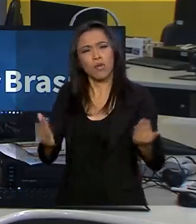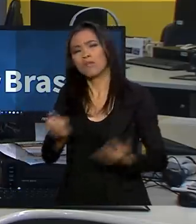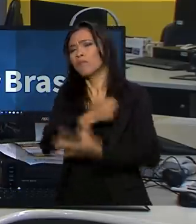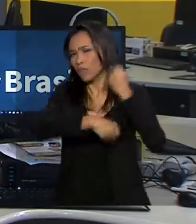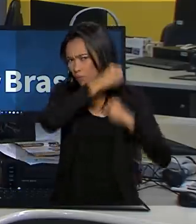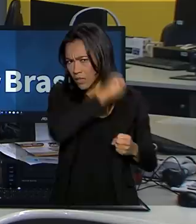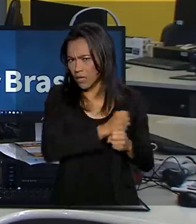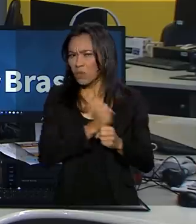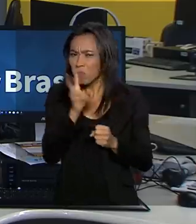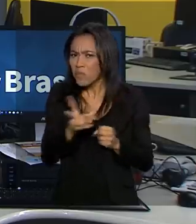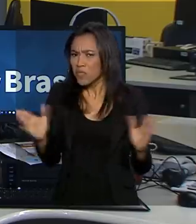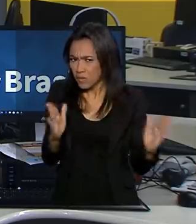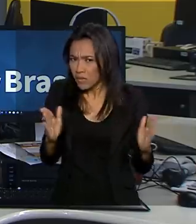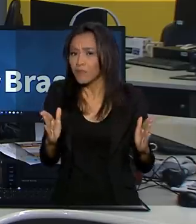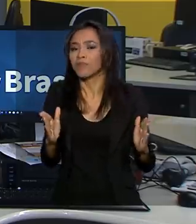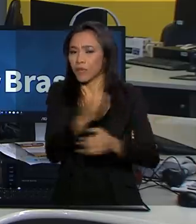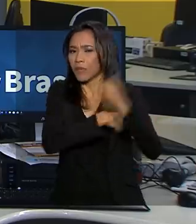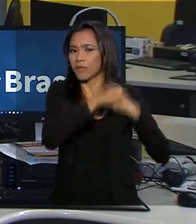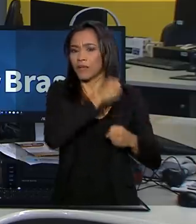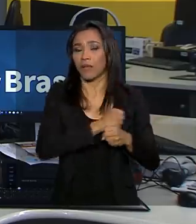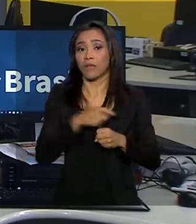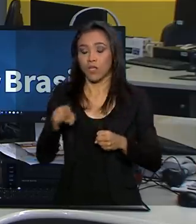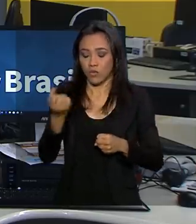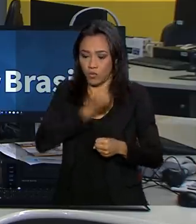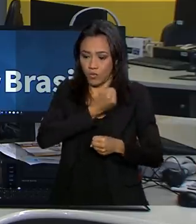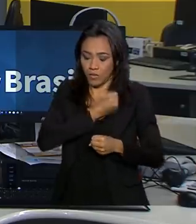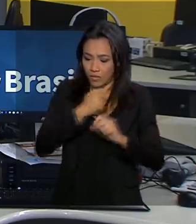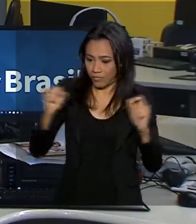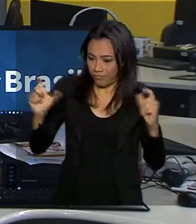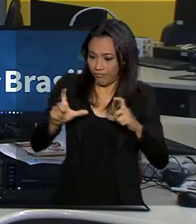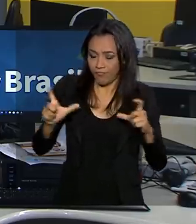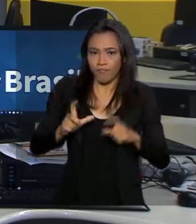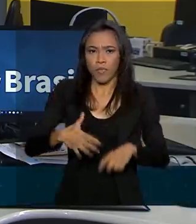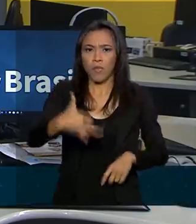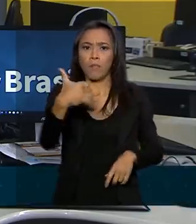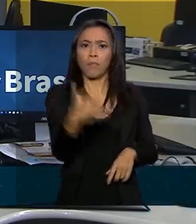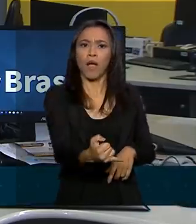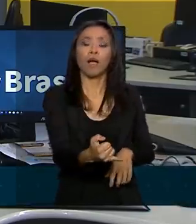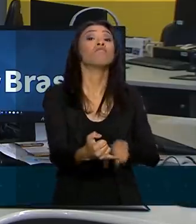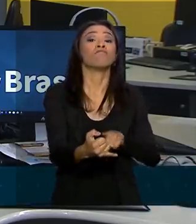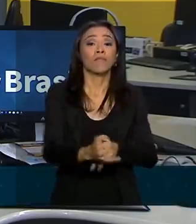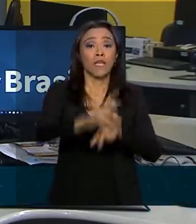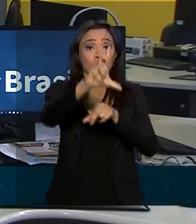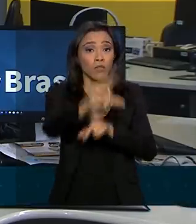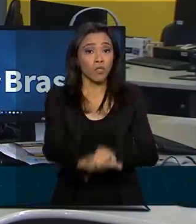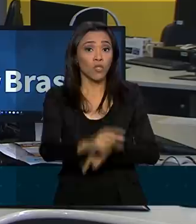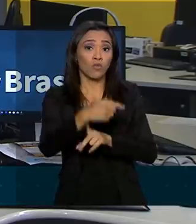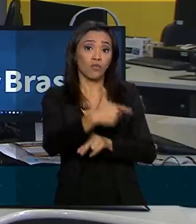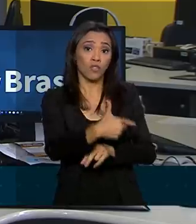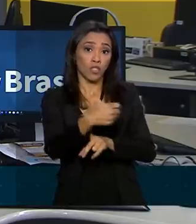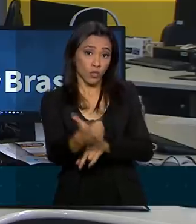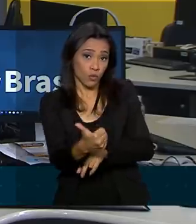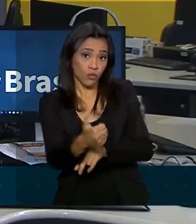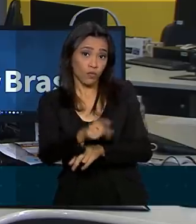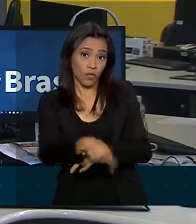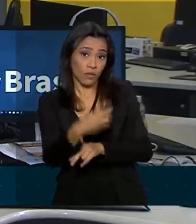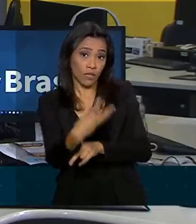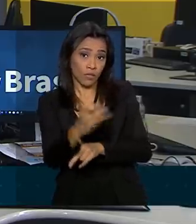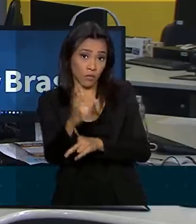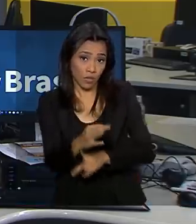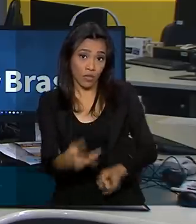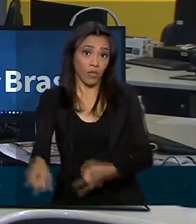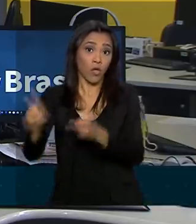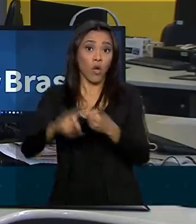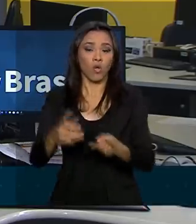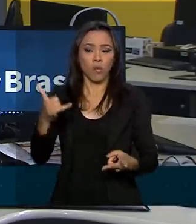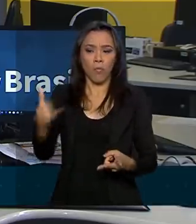passado. E a maioria dos números é bastante expressiva. O de homicídios caiu 21,3%. Os latrocínios,